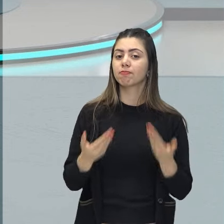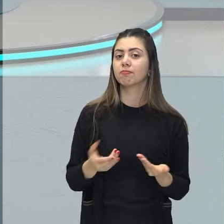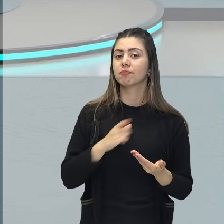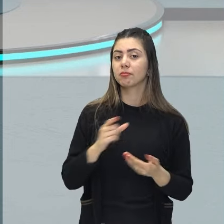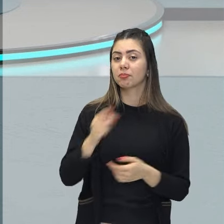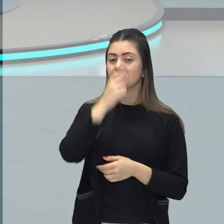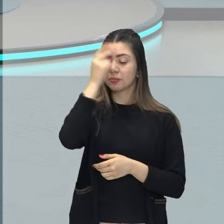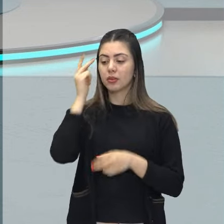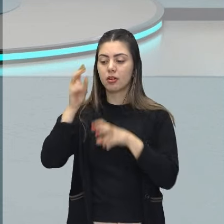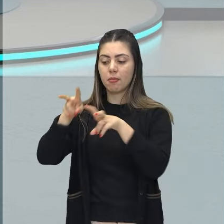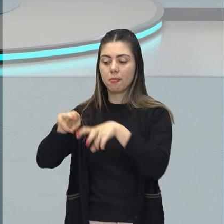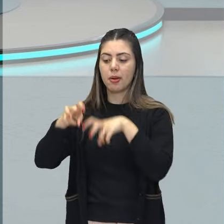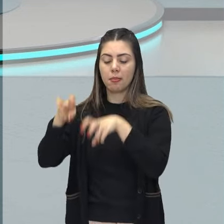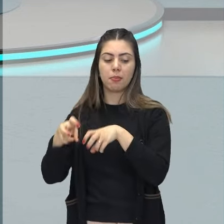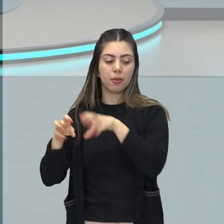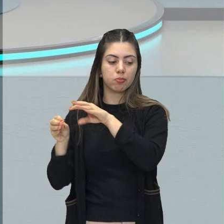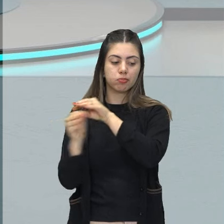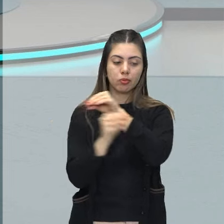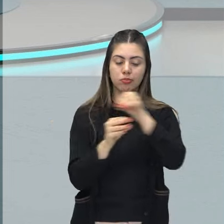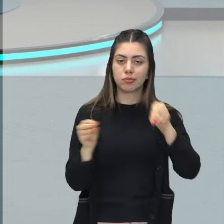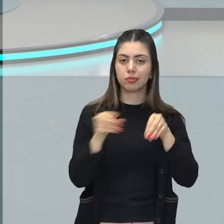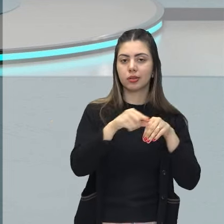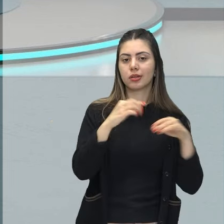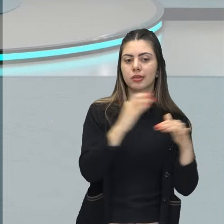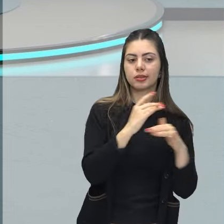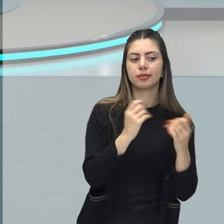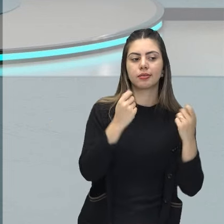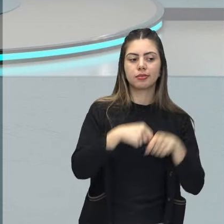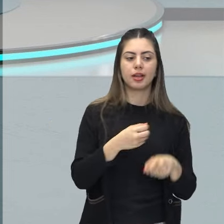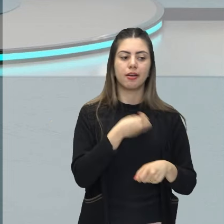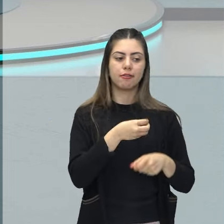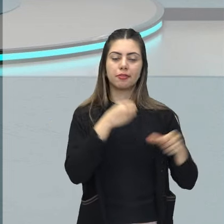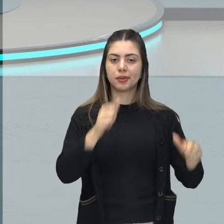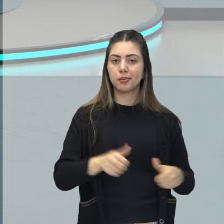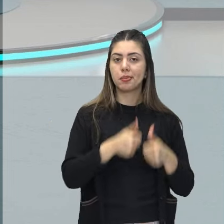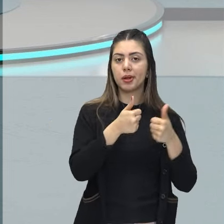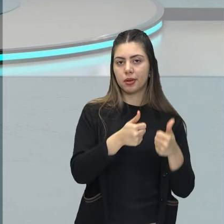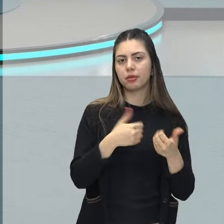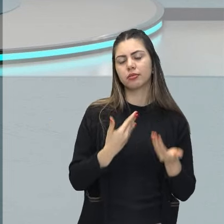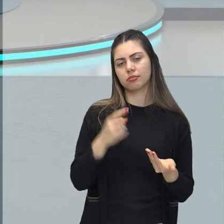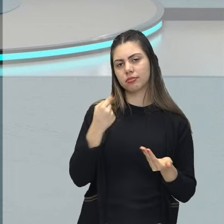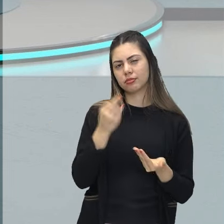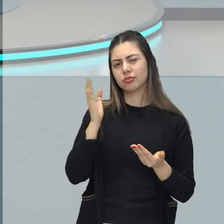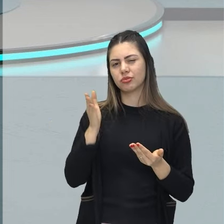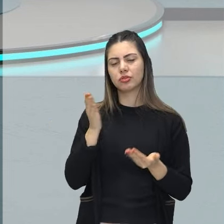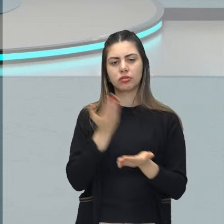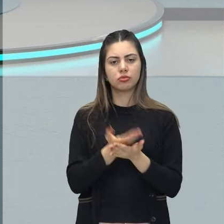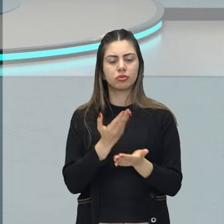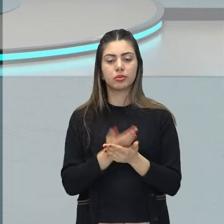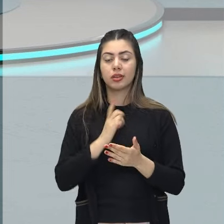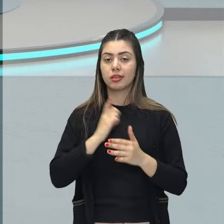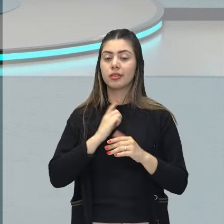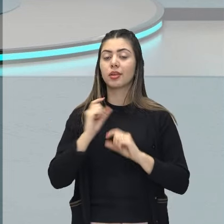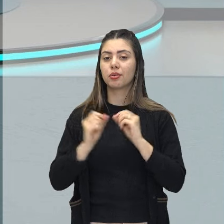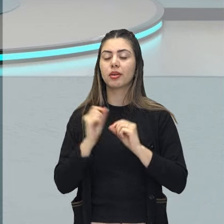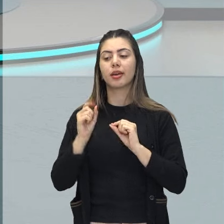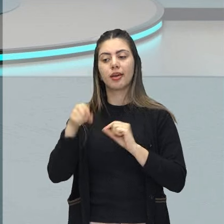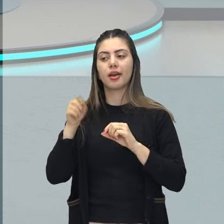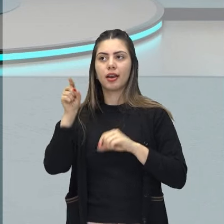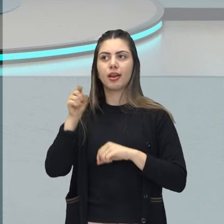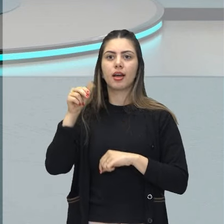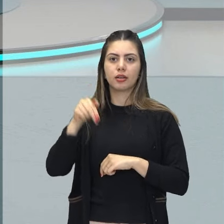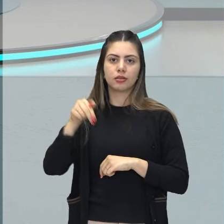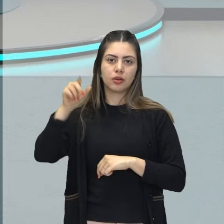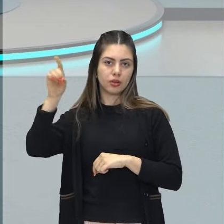gente do campo para a cidade em busca de condições melhores. Essa saída a gente já viu que esse processo de migração ali no Nordeste